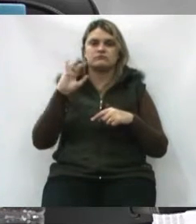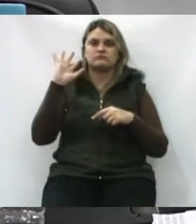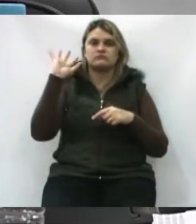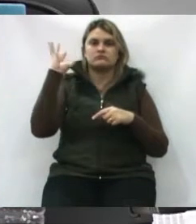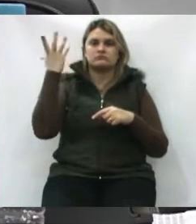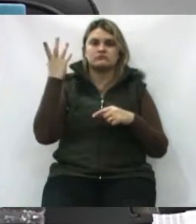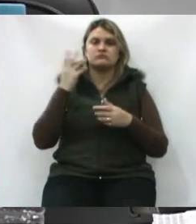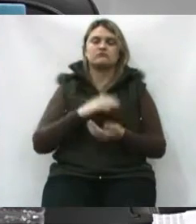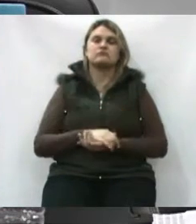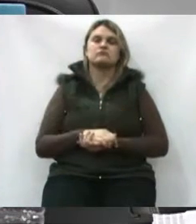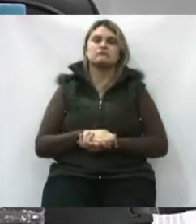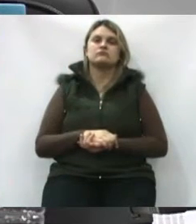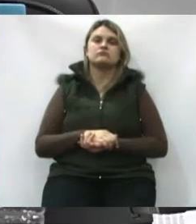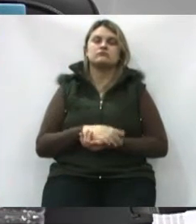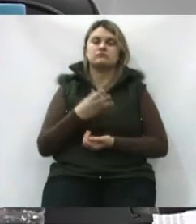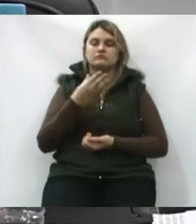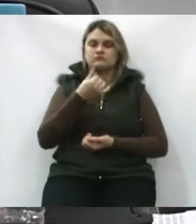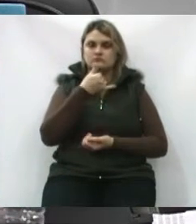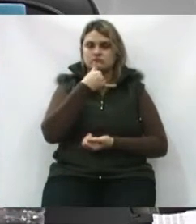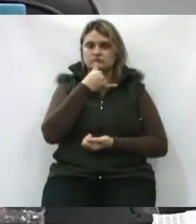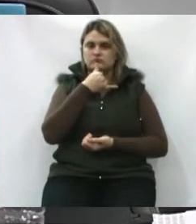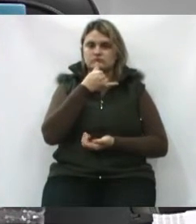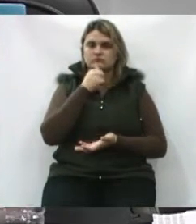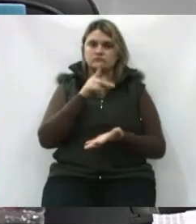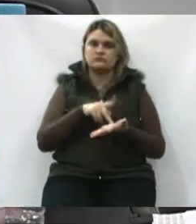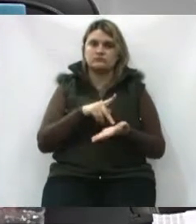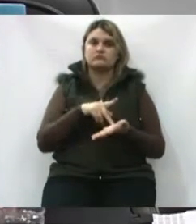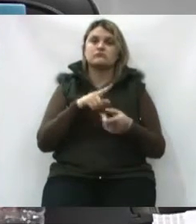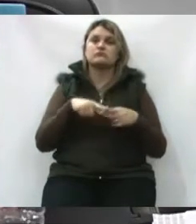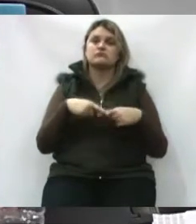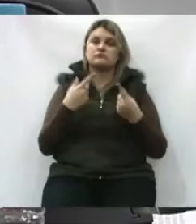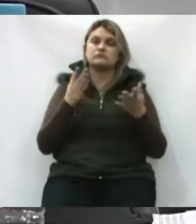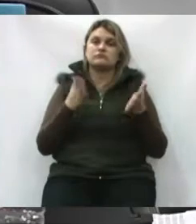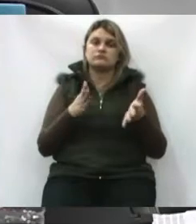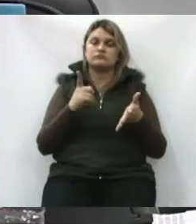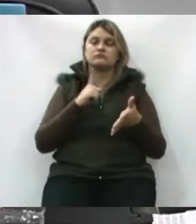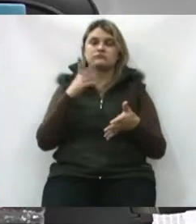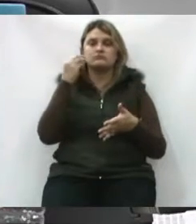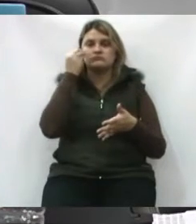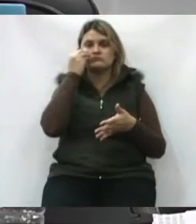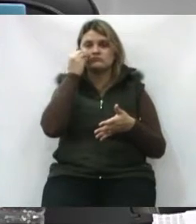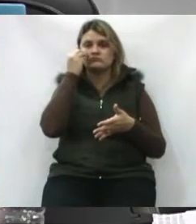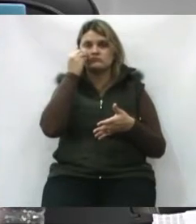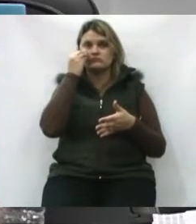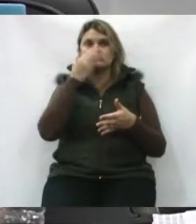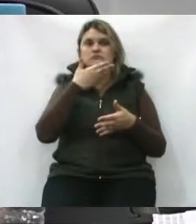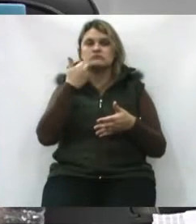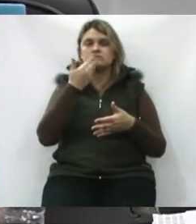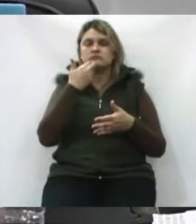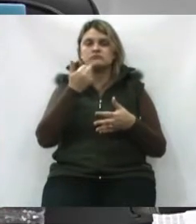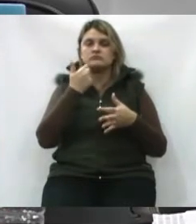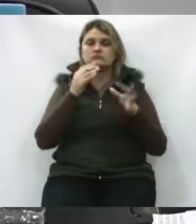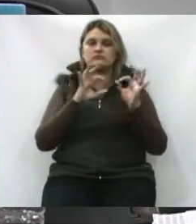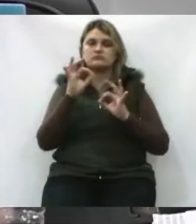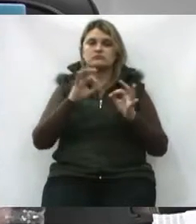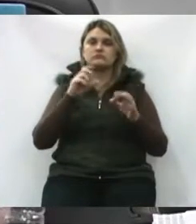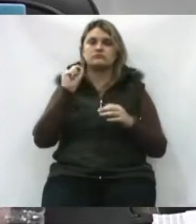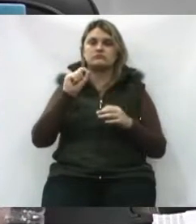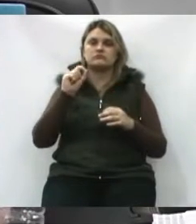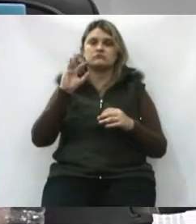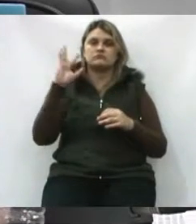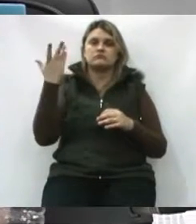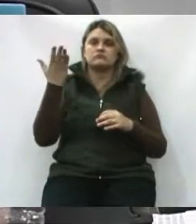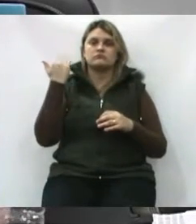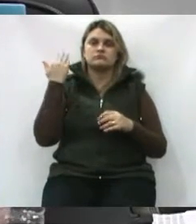realizou, lamentavelmente. Mas agora, pelo menos, vamos tentar reemendar um pouco do que foi